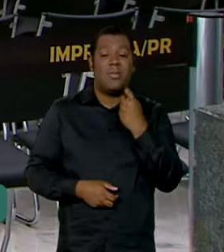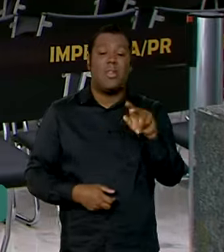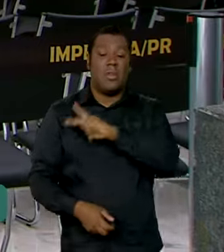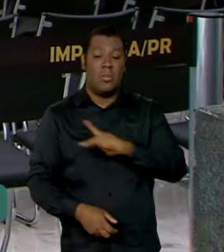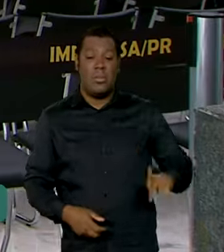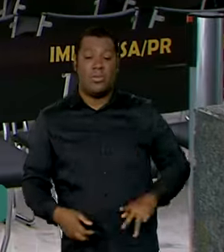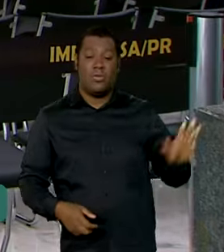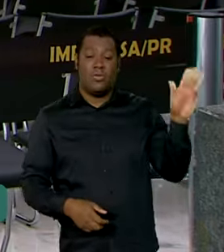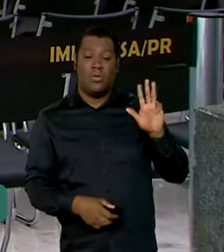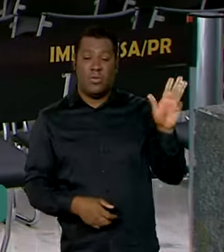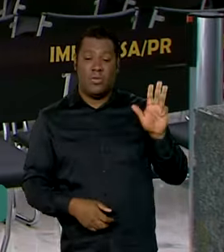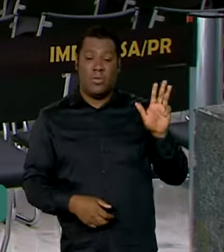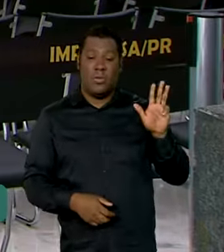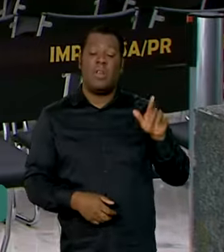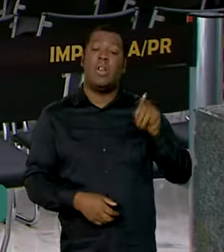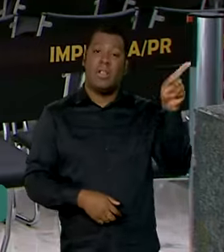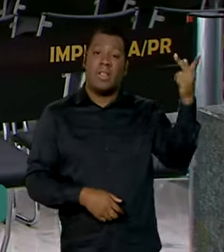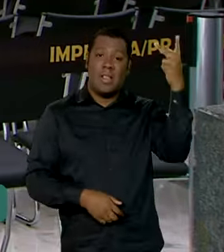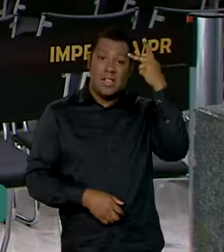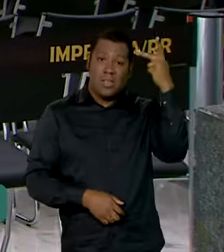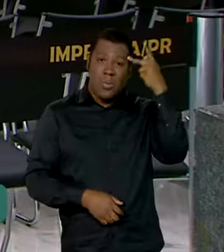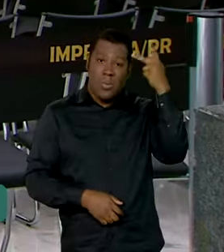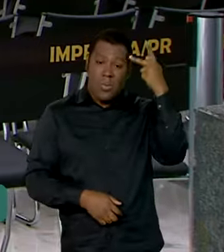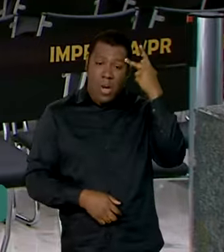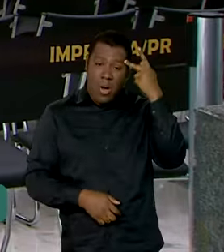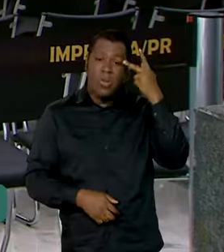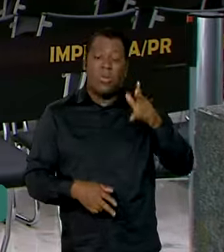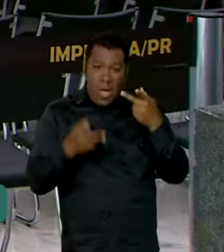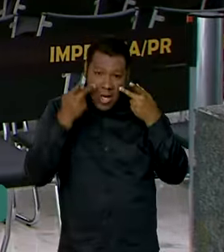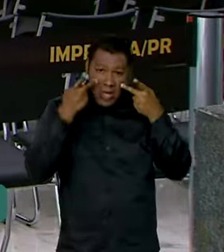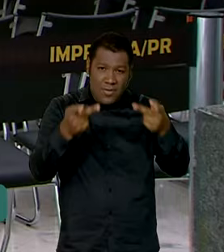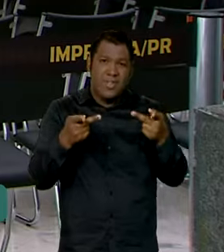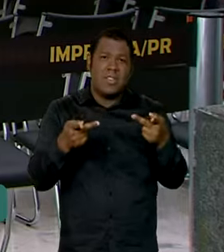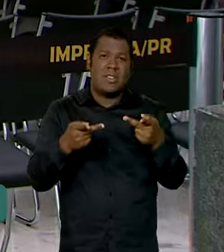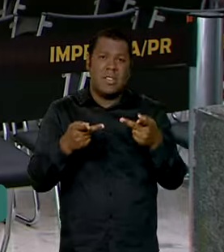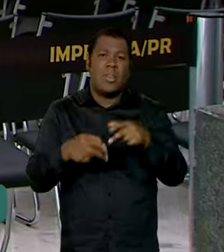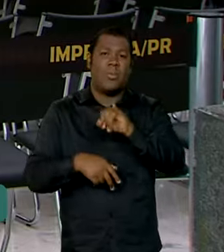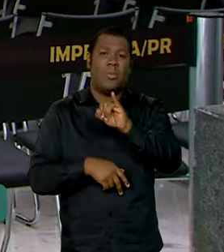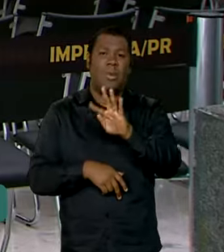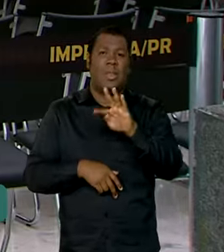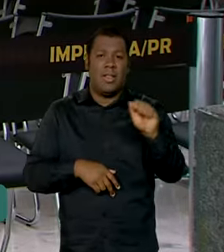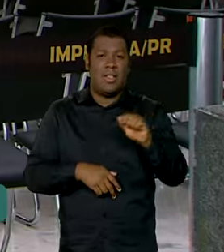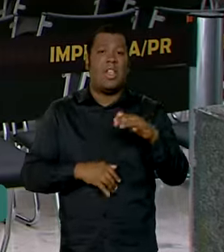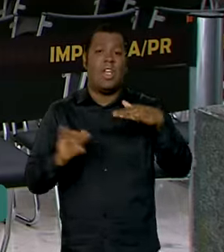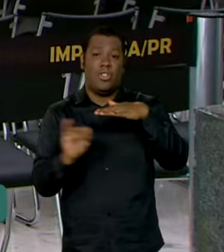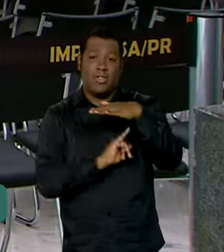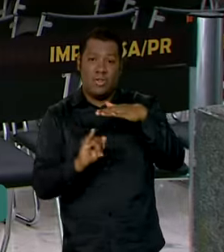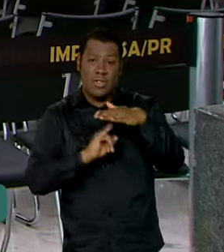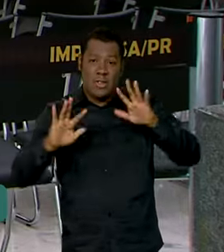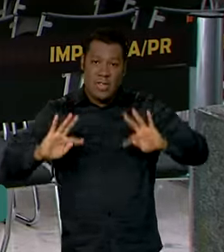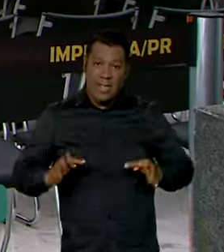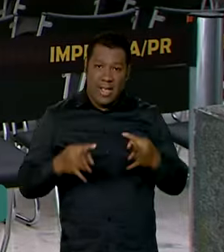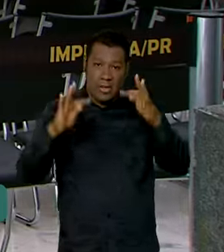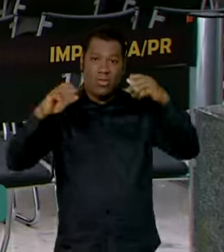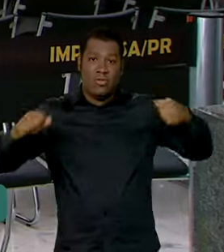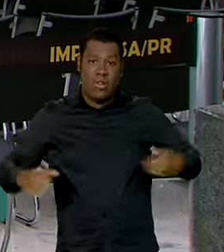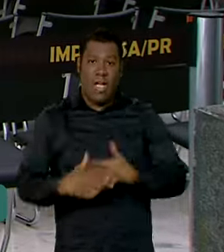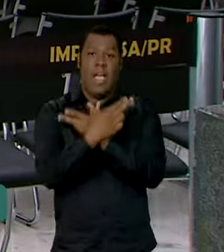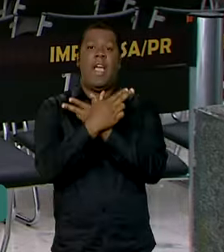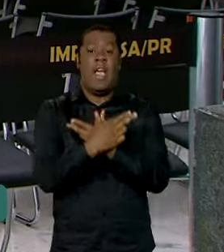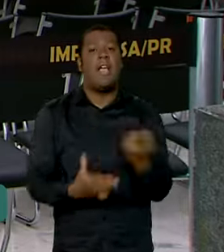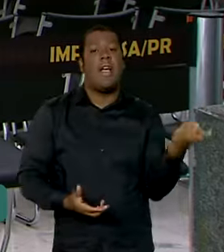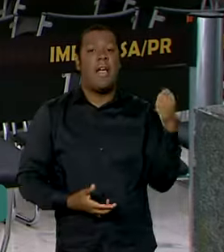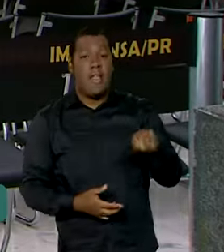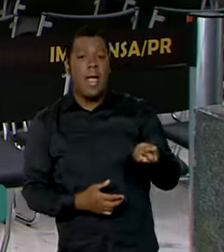Lula estará em São José dos Campos, São Paulo, para uma visita ao ITA, o Instituto Tecnológico de Aeronáutica, e a Embraer.